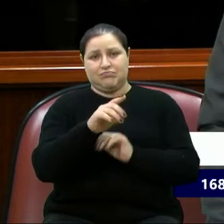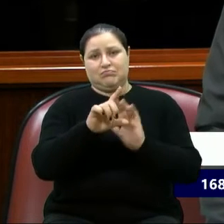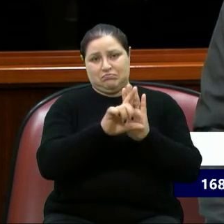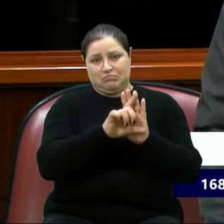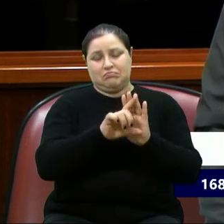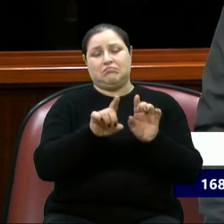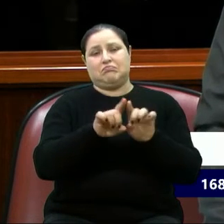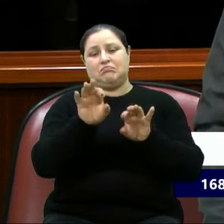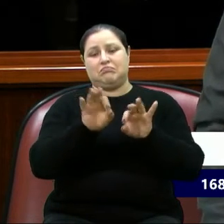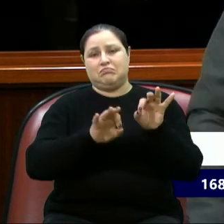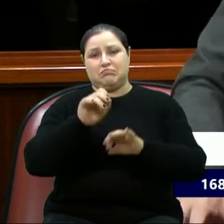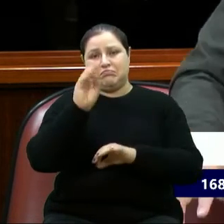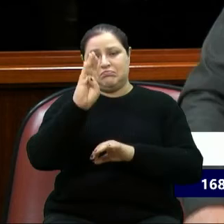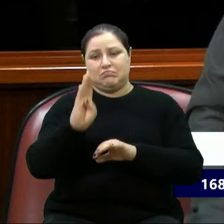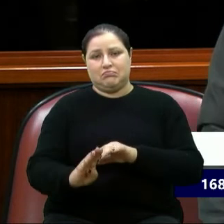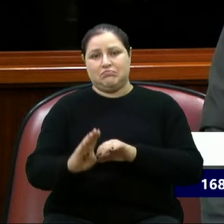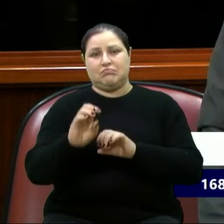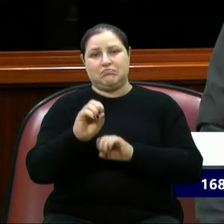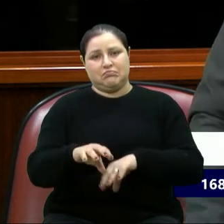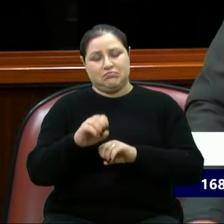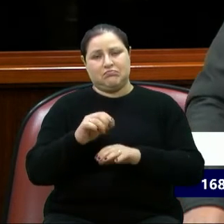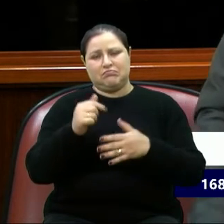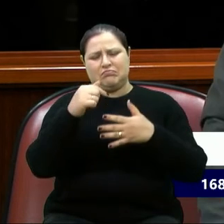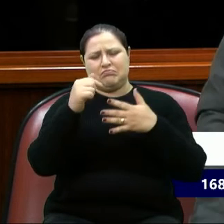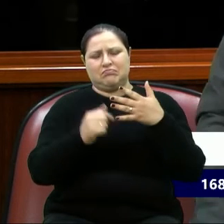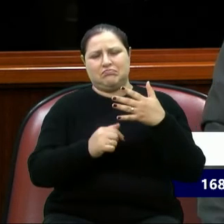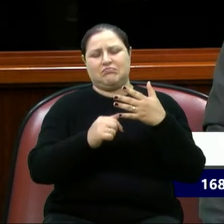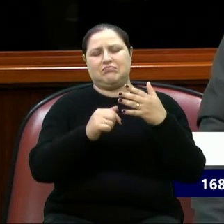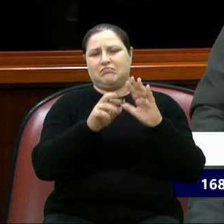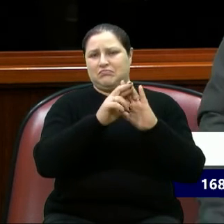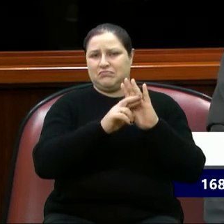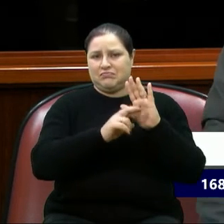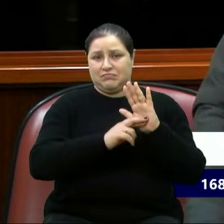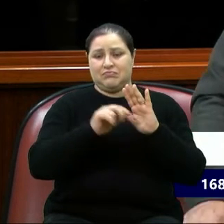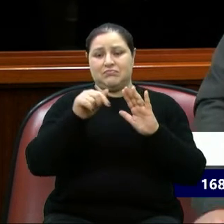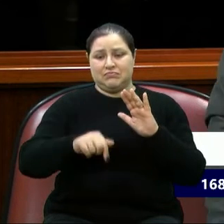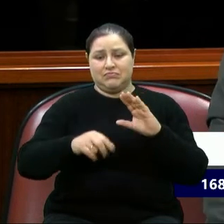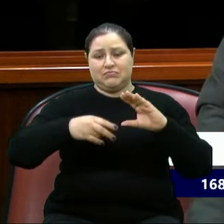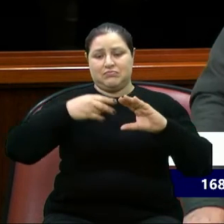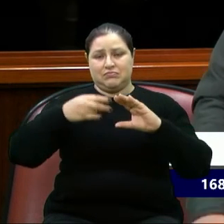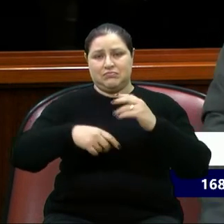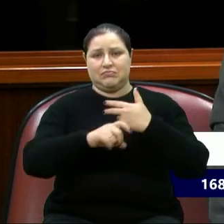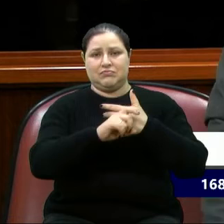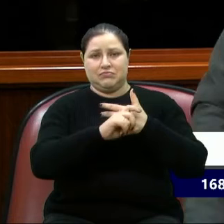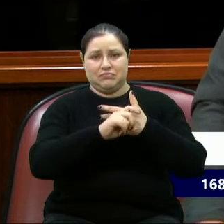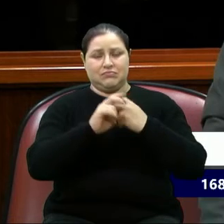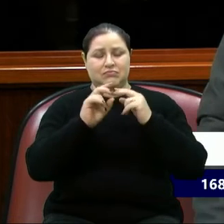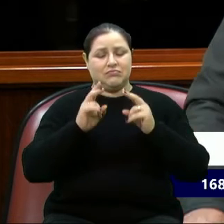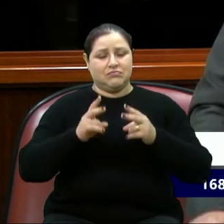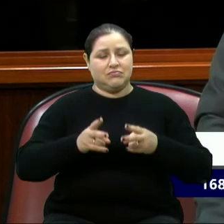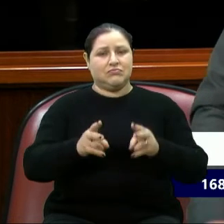diretrizes, que o poder público municipal e essa Casa sigam com um olhar sensível,